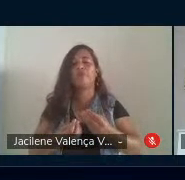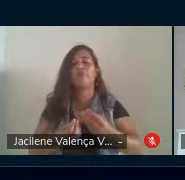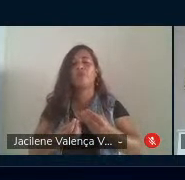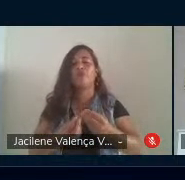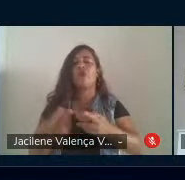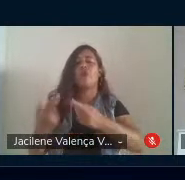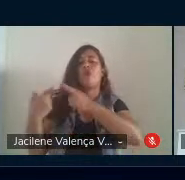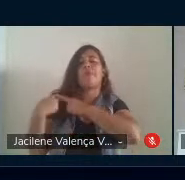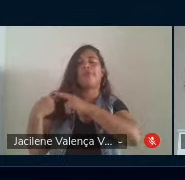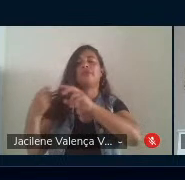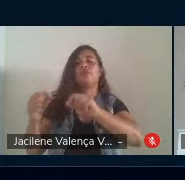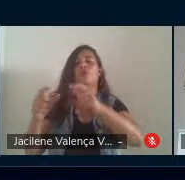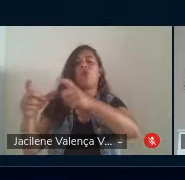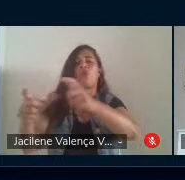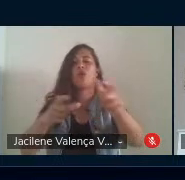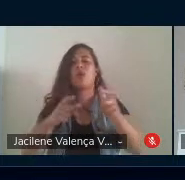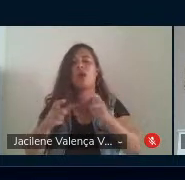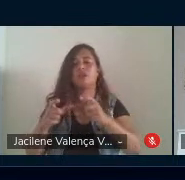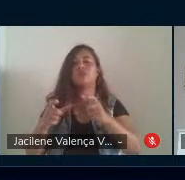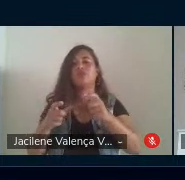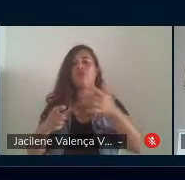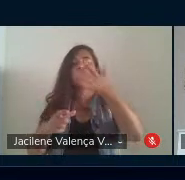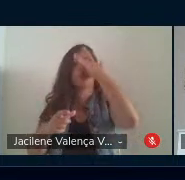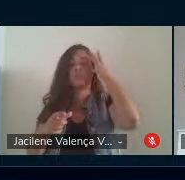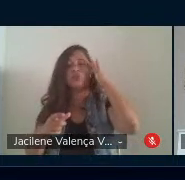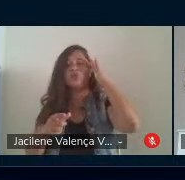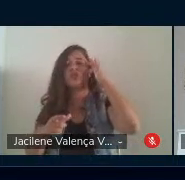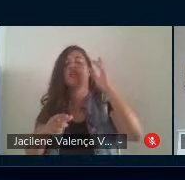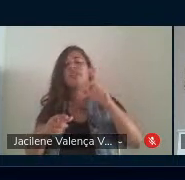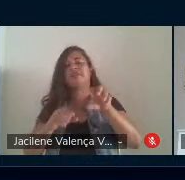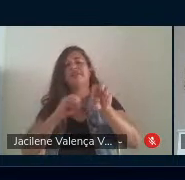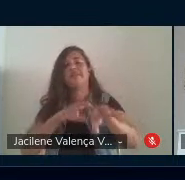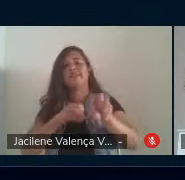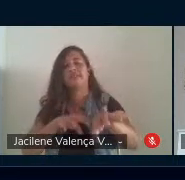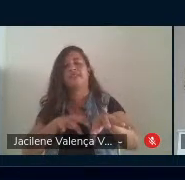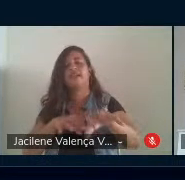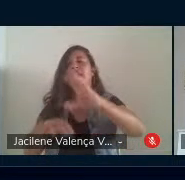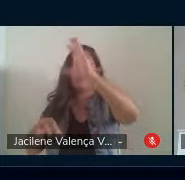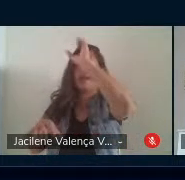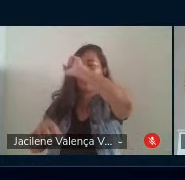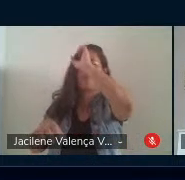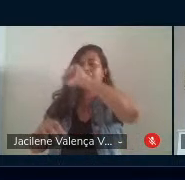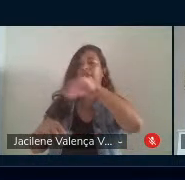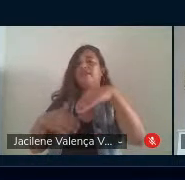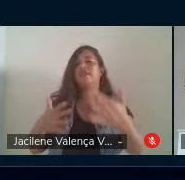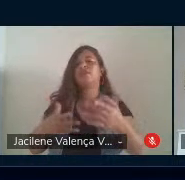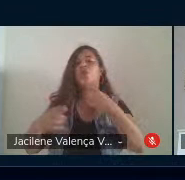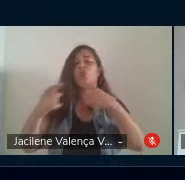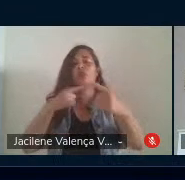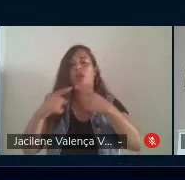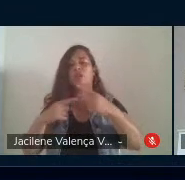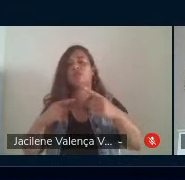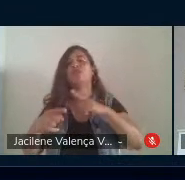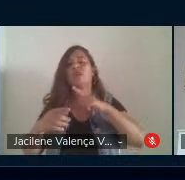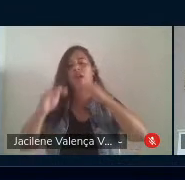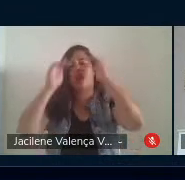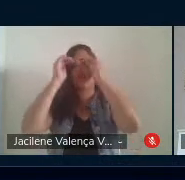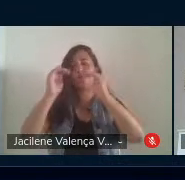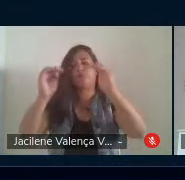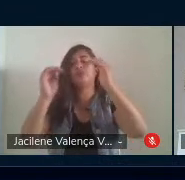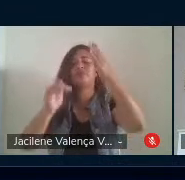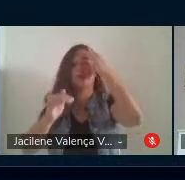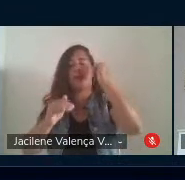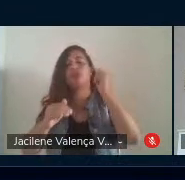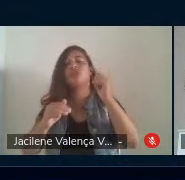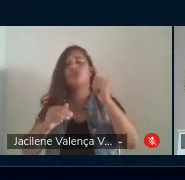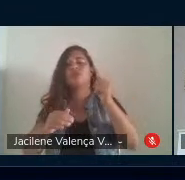com esse espaço e com as pessoas com quem eles ensinam e aprendem. Então, os diálogos foram nutridos pelo respeito, ao saber dos educadores e